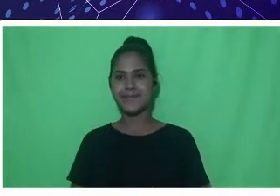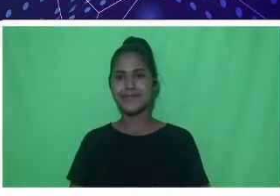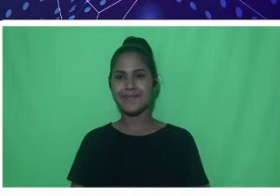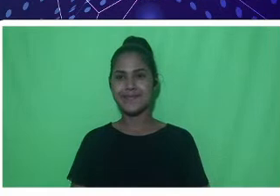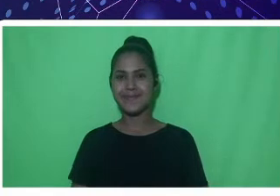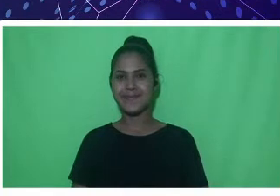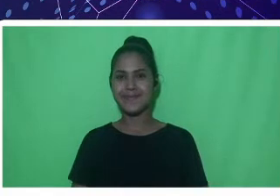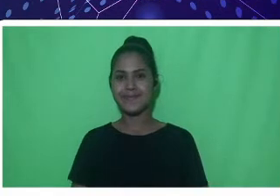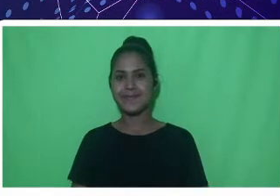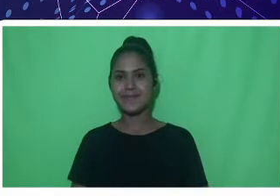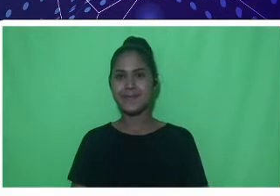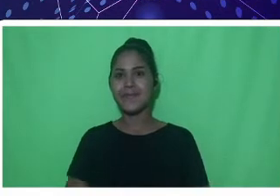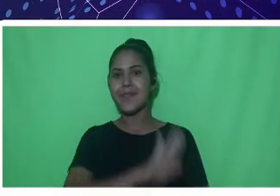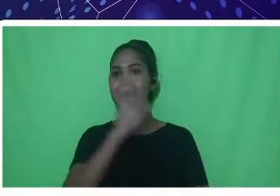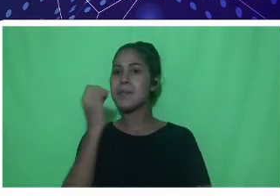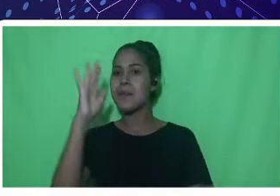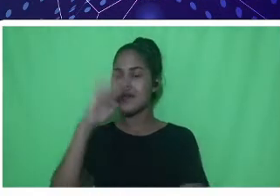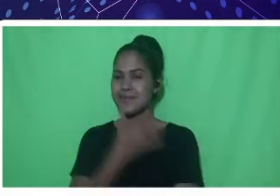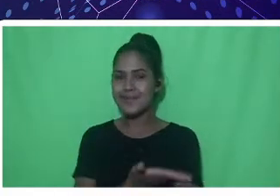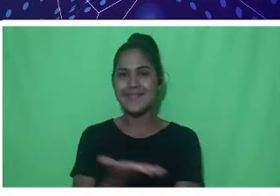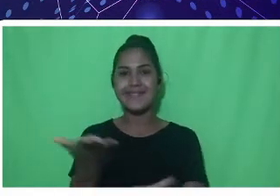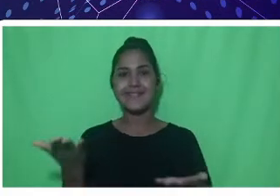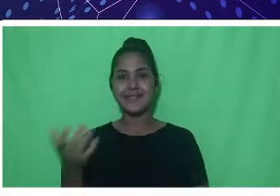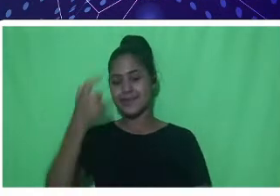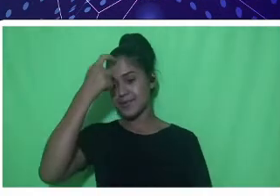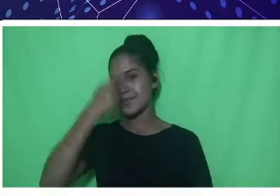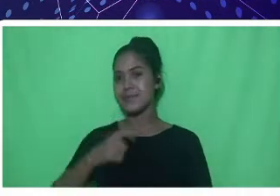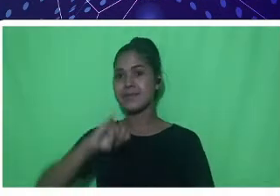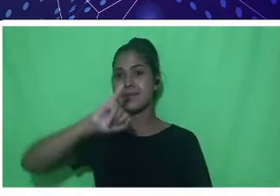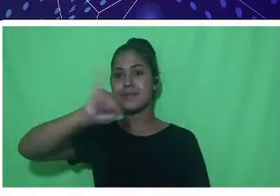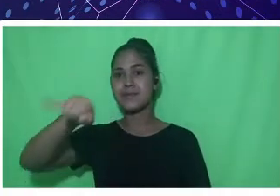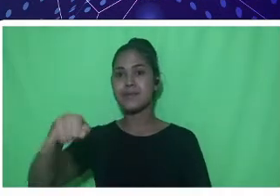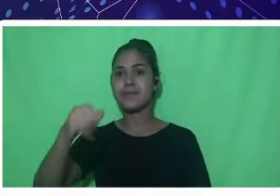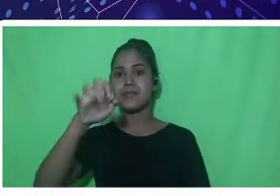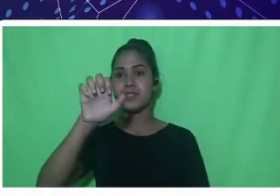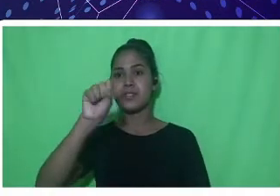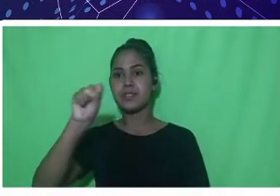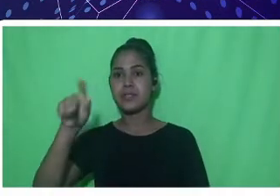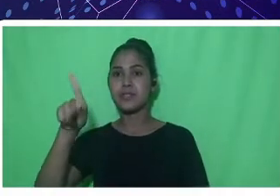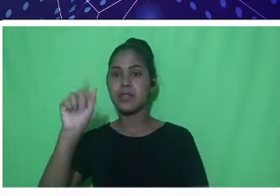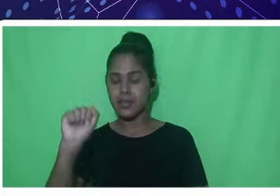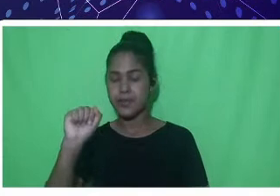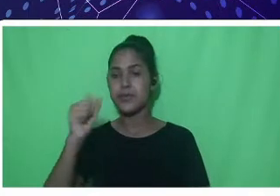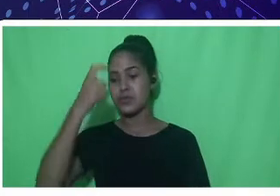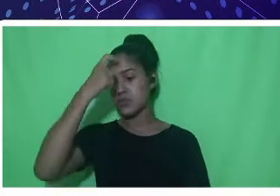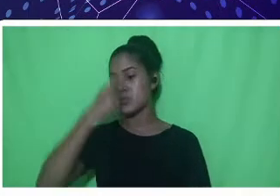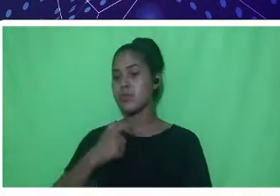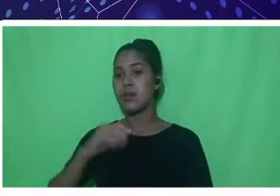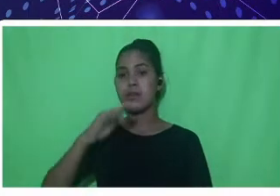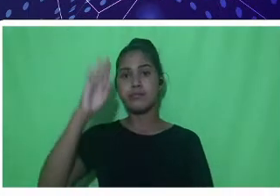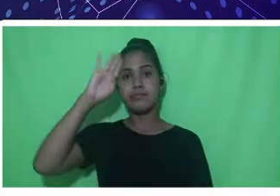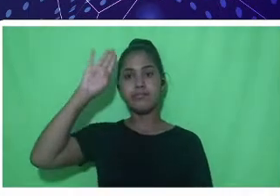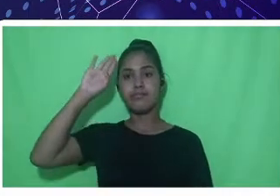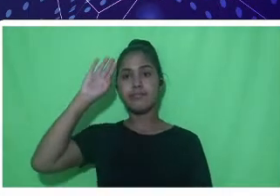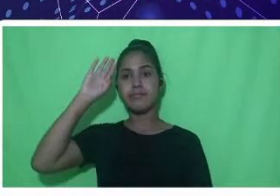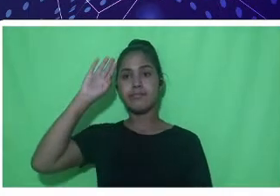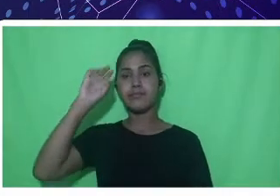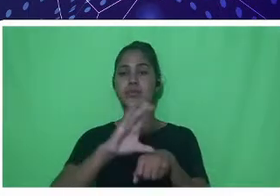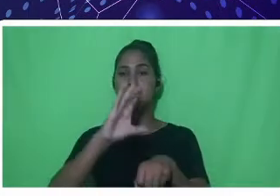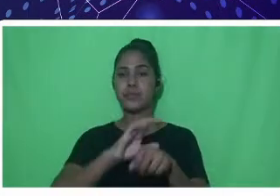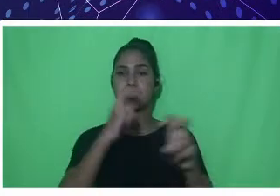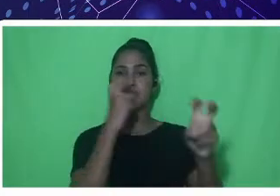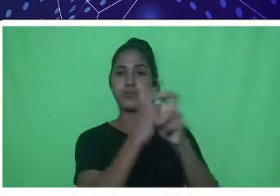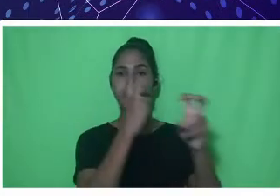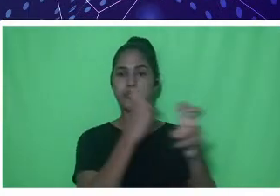Boa tarde a todos. Meu nome é Jéssica Ogliari Vaz, sou acadêmica de Zotecnia no sexto período.